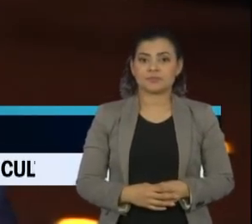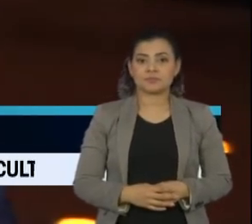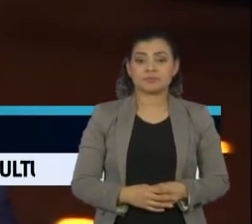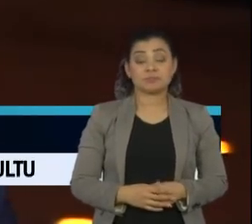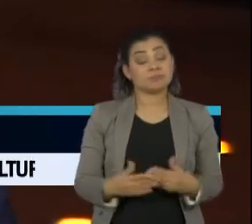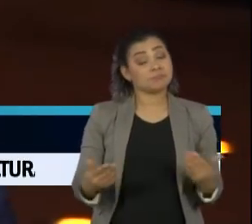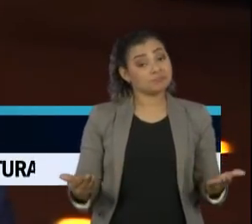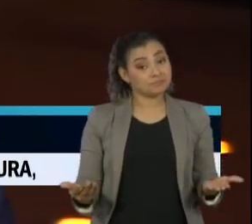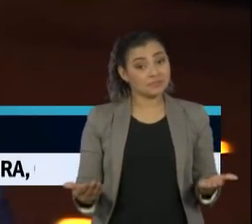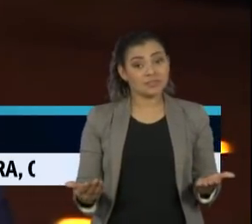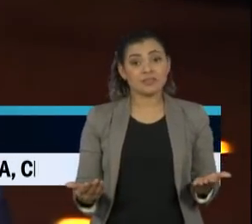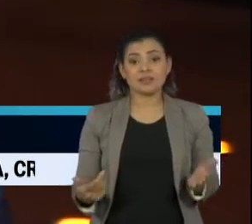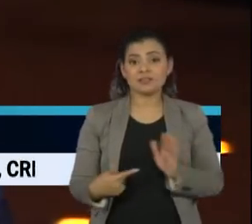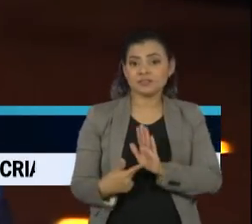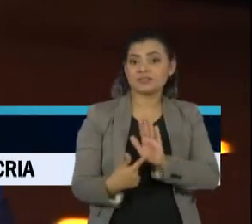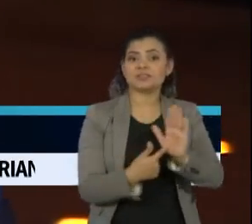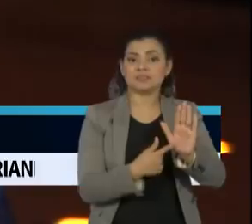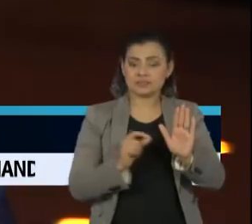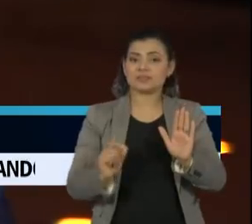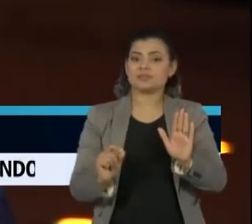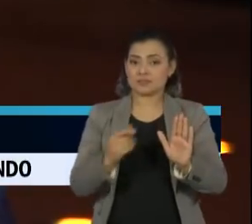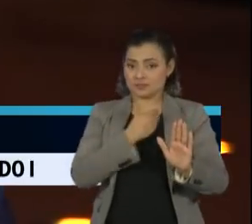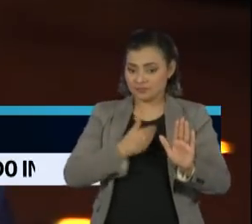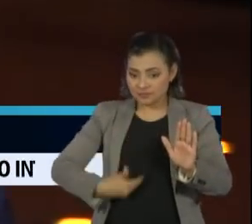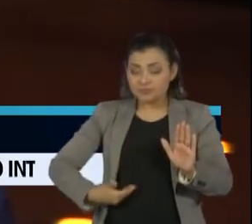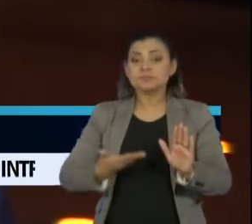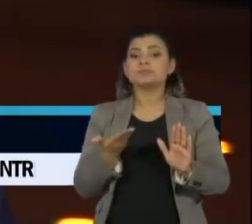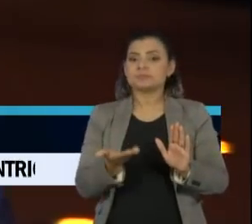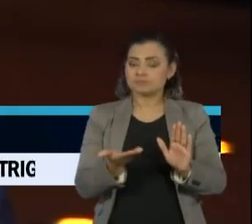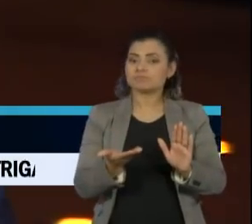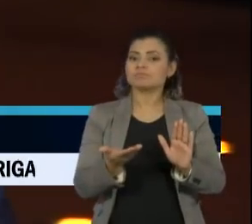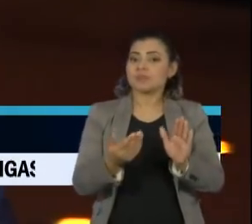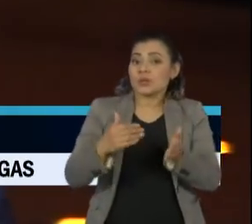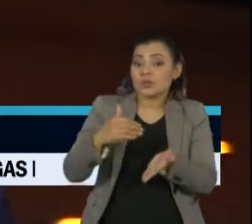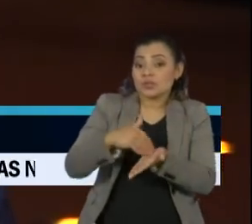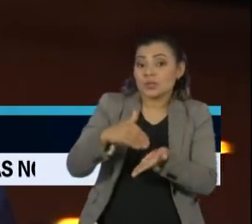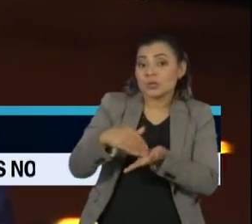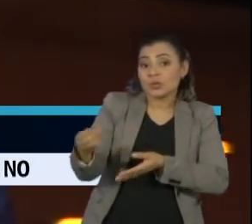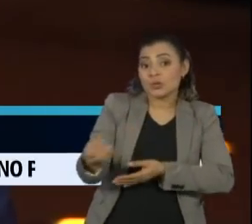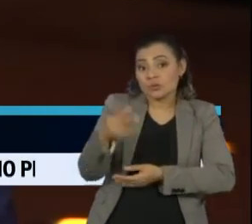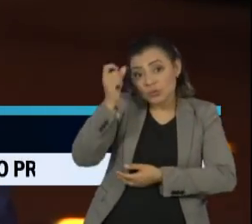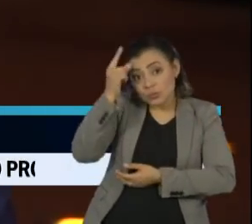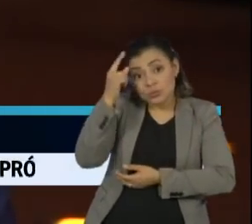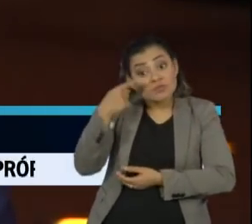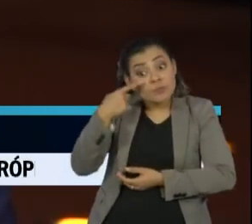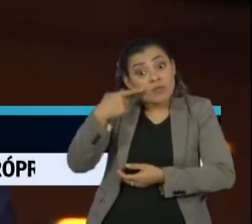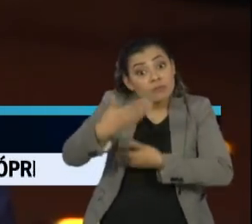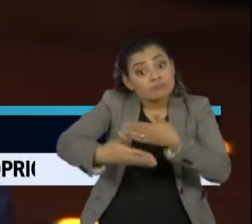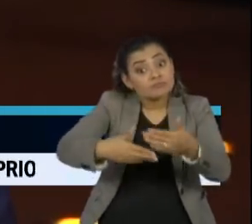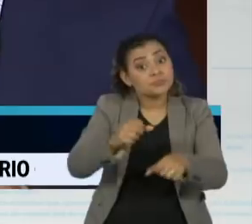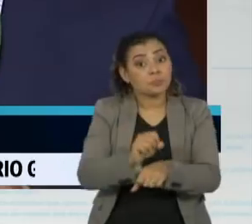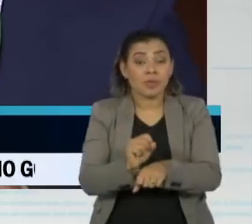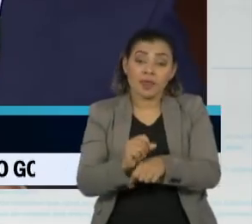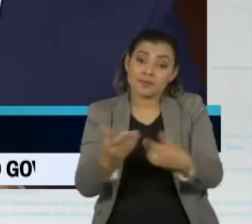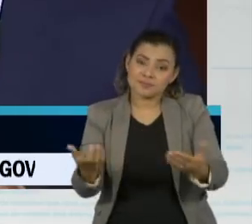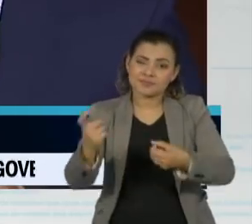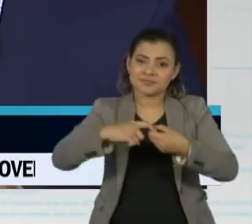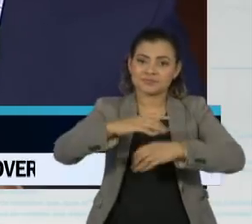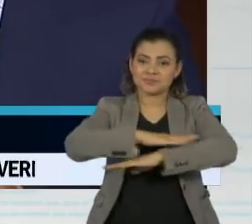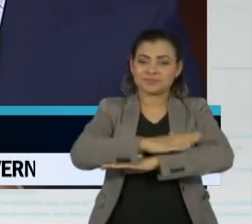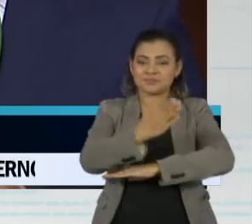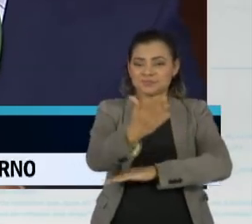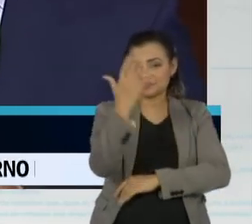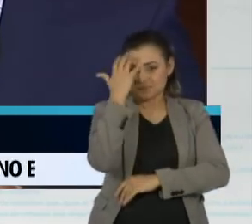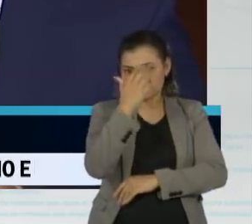Bom, por enquanto, ninguém no governo confirma a nomeação do novo secretário de Cultura. A gente vai ter que aguardar. Eu volto com você aí no estúdio,